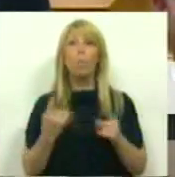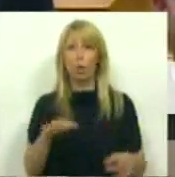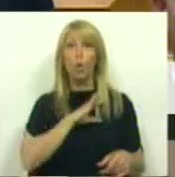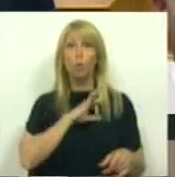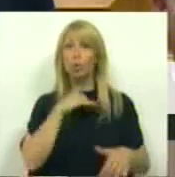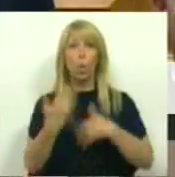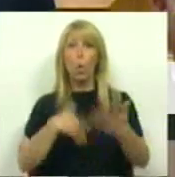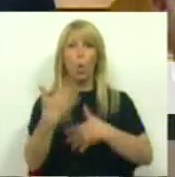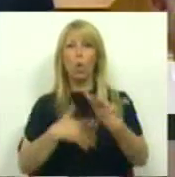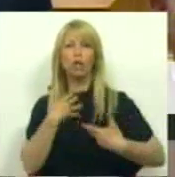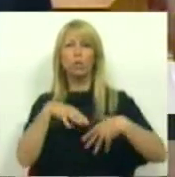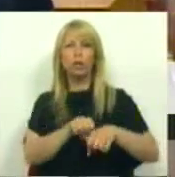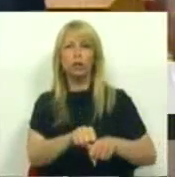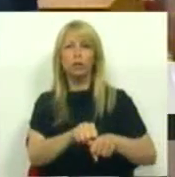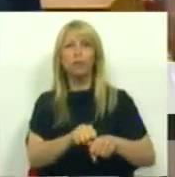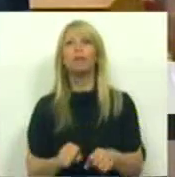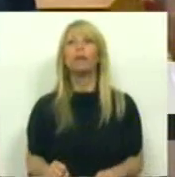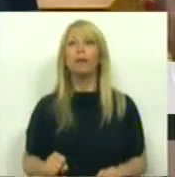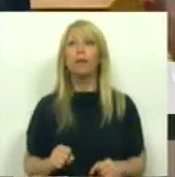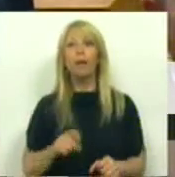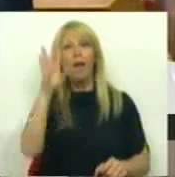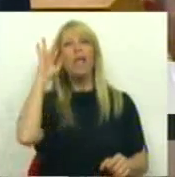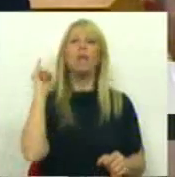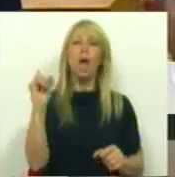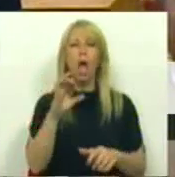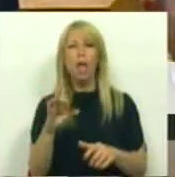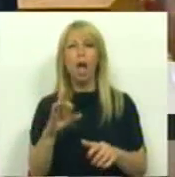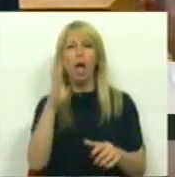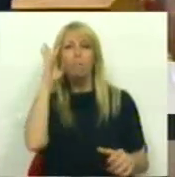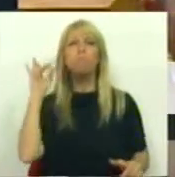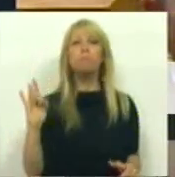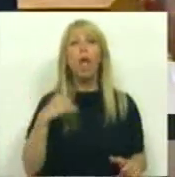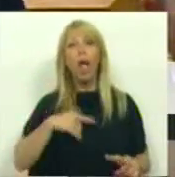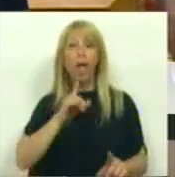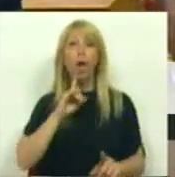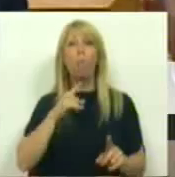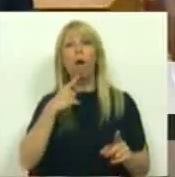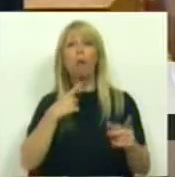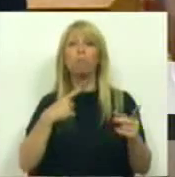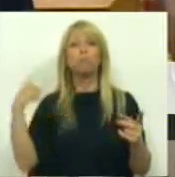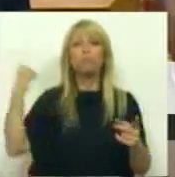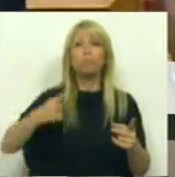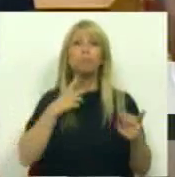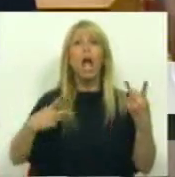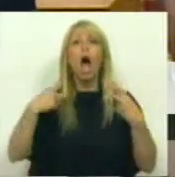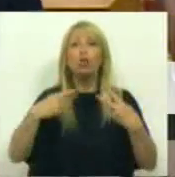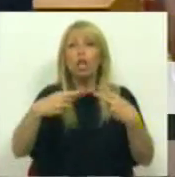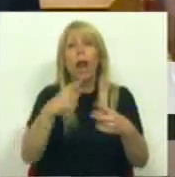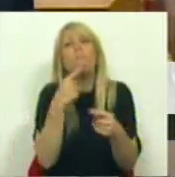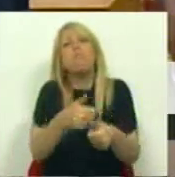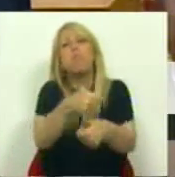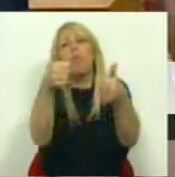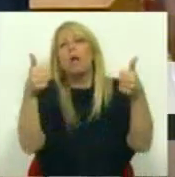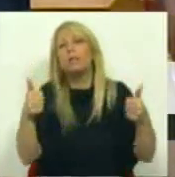continuem agarrados e conclua, Sr. Presidente, é esta ideia de que há uma austeridade boazinha, que é a vossa, é aquela que assinaram